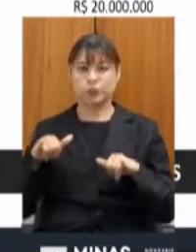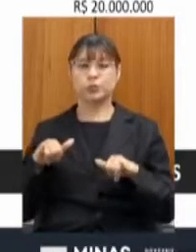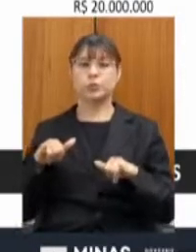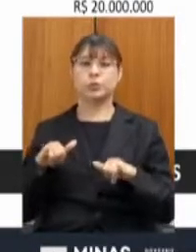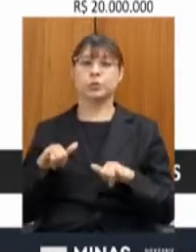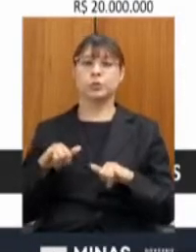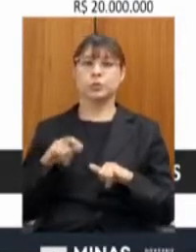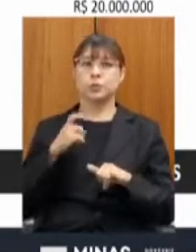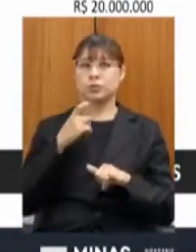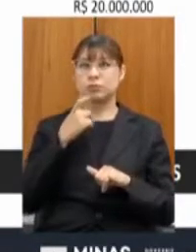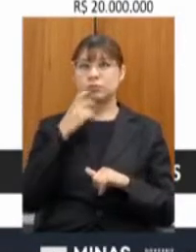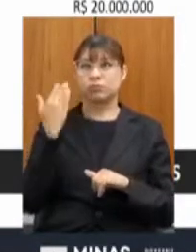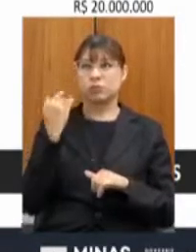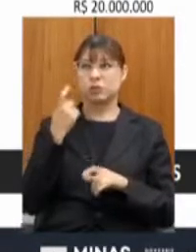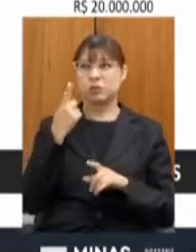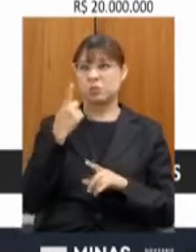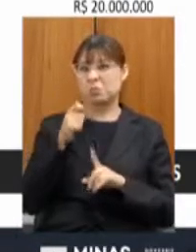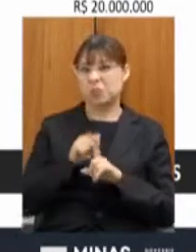de um mês e meio